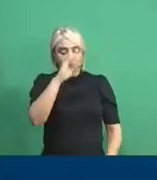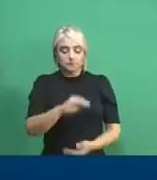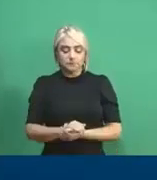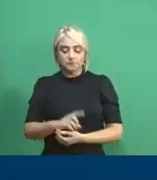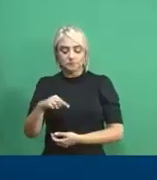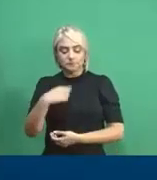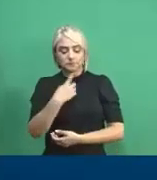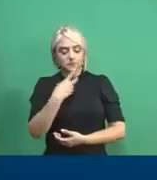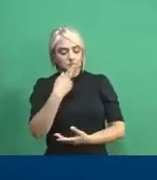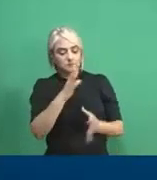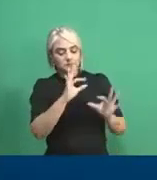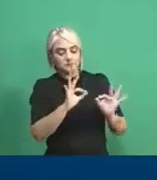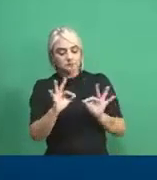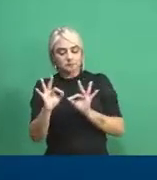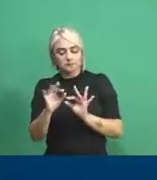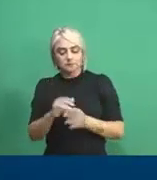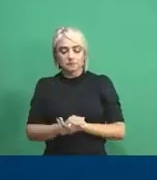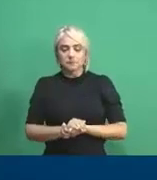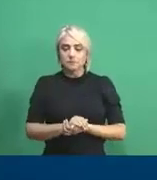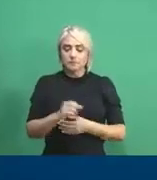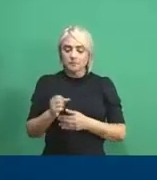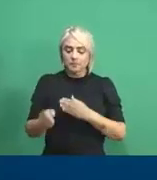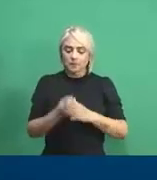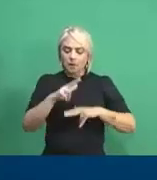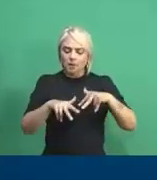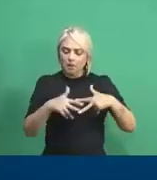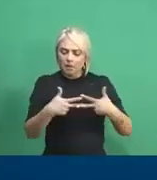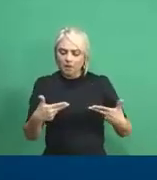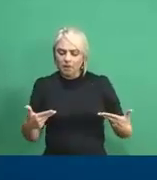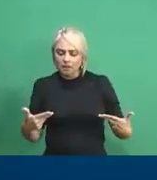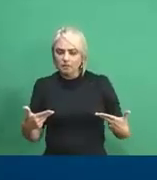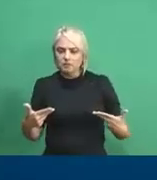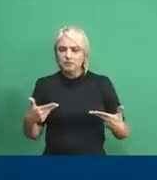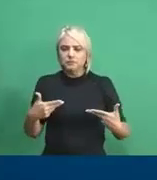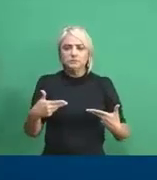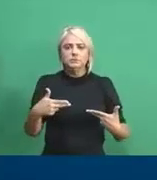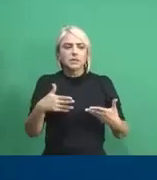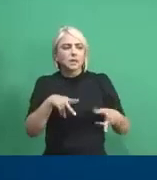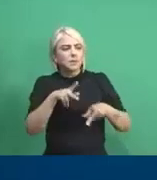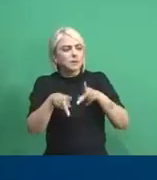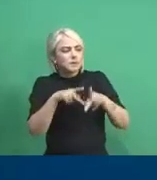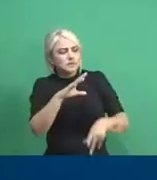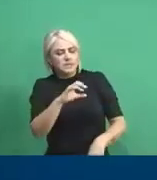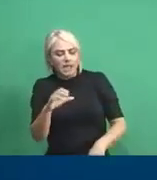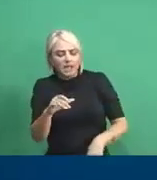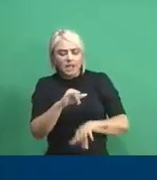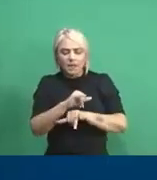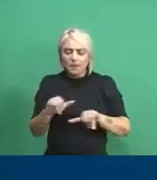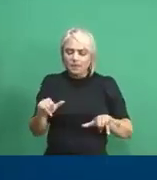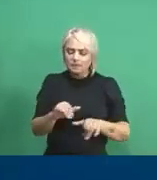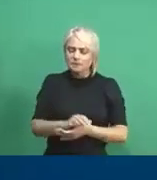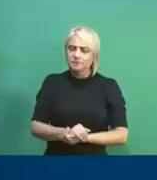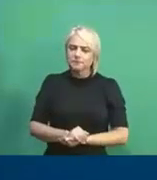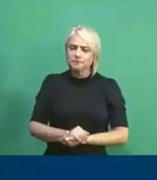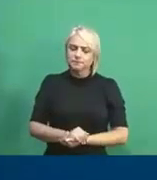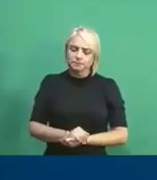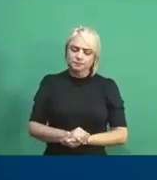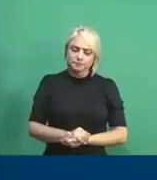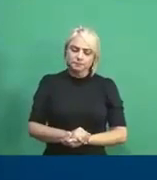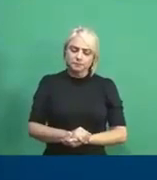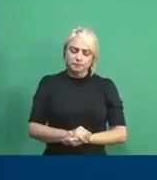Nós estamos vendo aí que é elaboração de produtos, tem a parte de popularização da ciência. Isso.